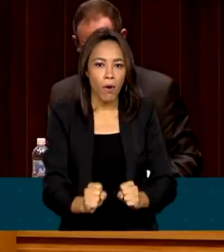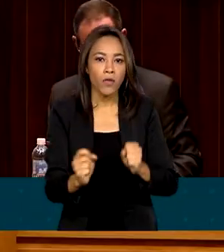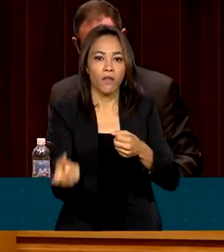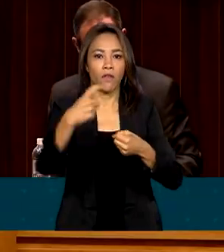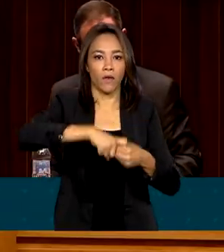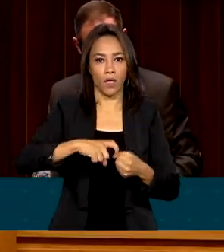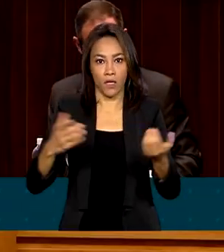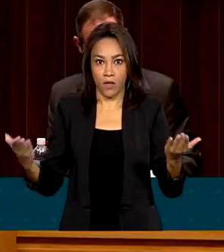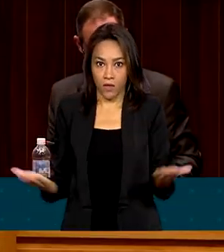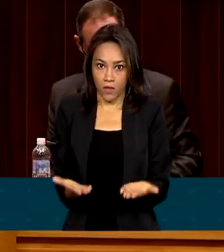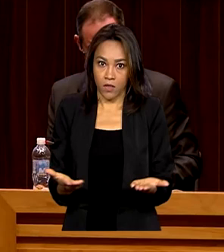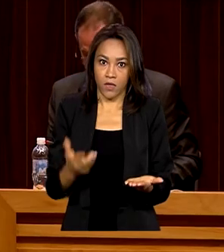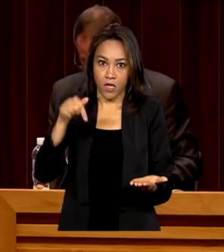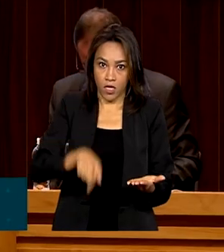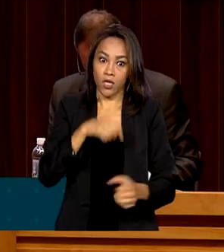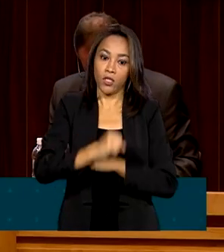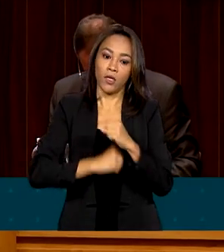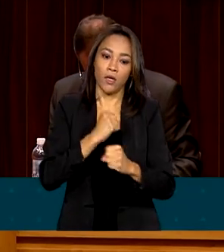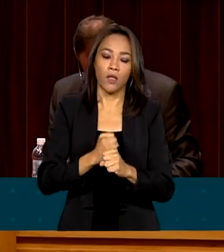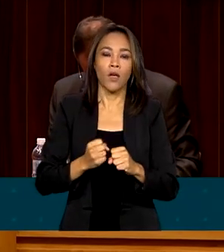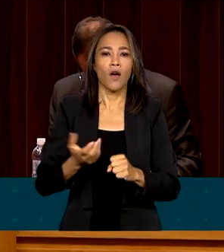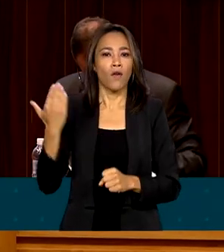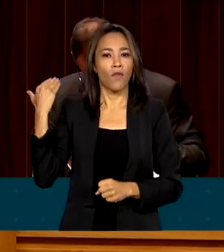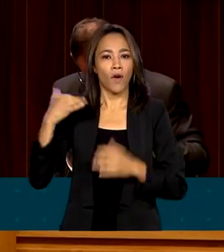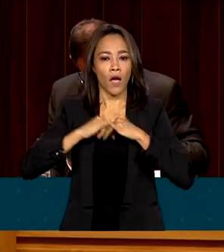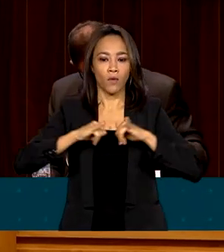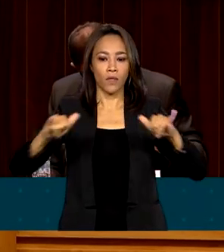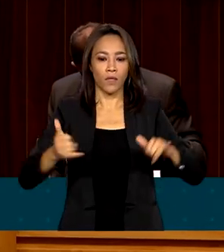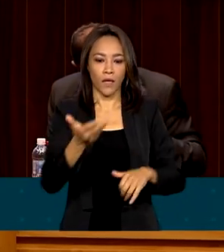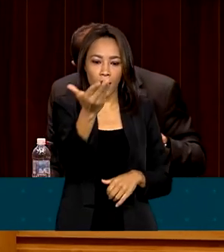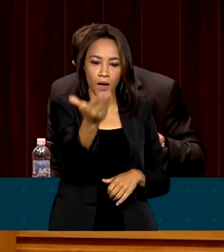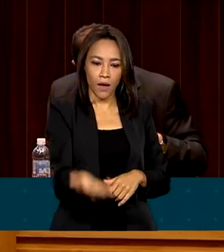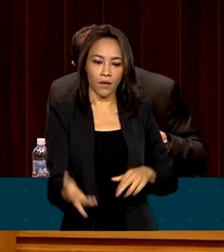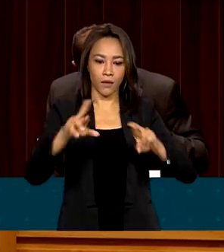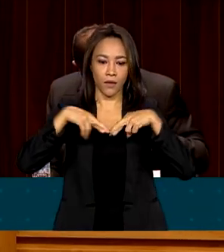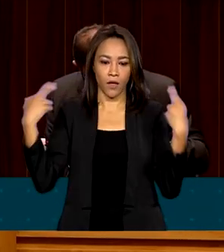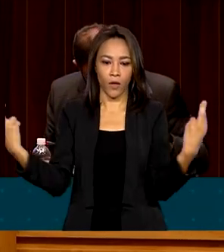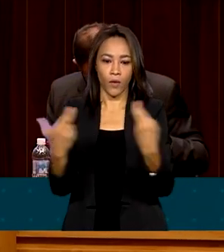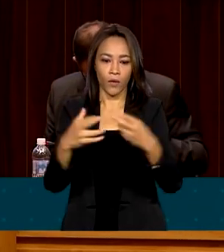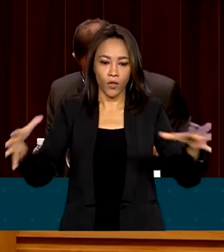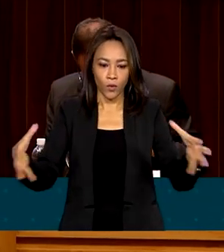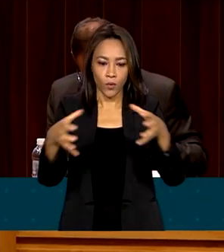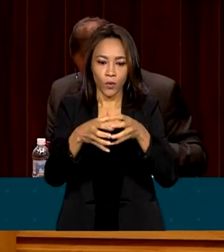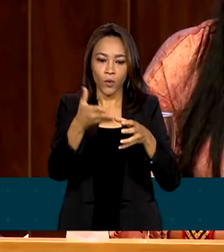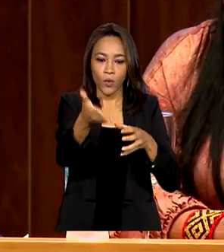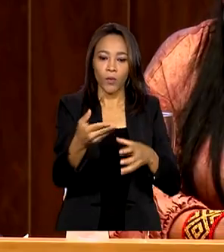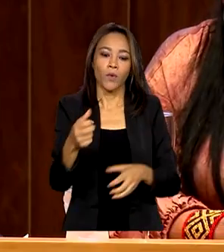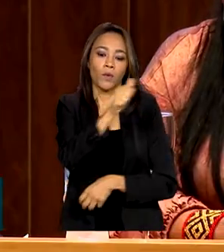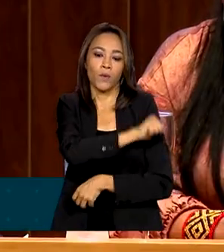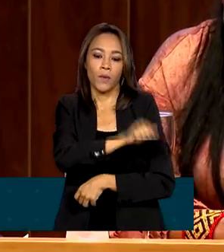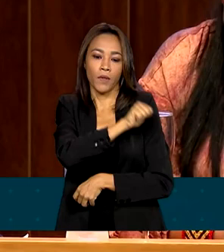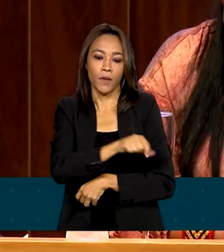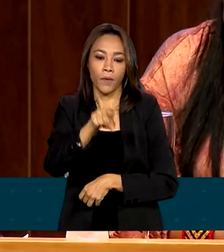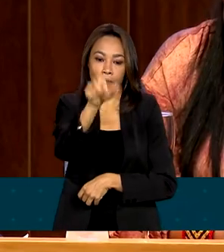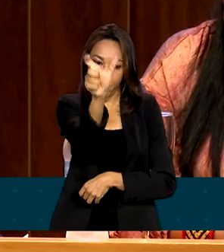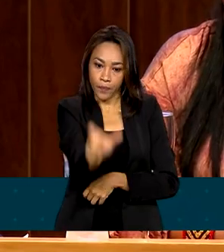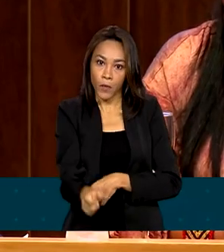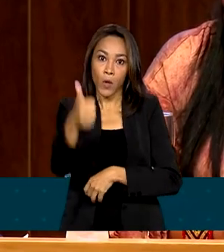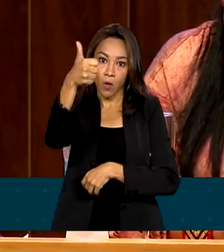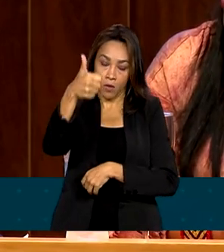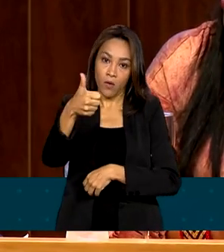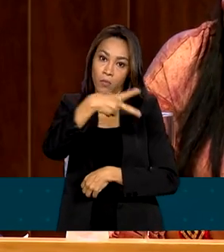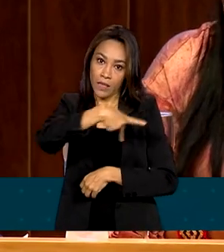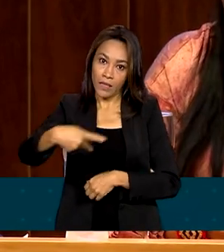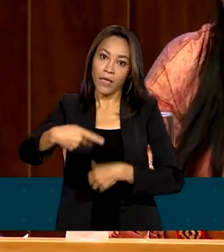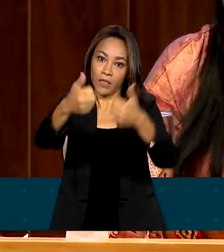A decisão foi anunciada durante a reunião do Comitê Orientador do Fundo, no Rio de Janeiro. Segundo o presidente do